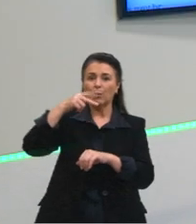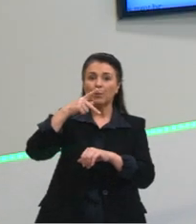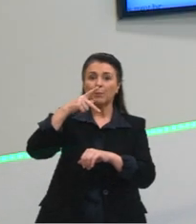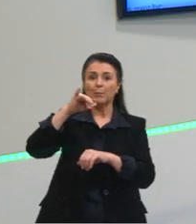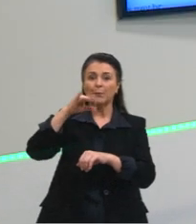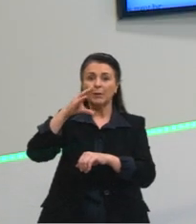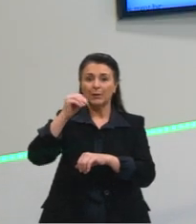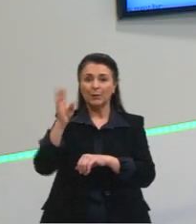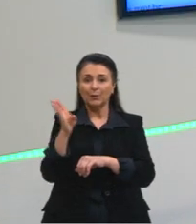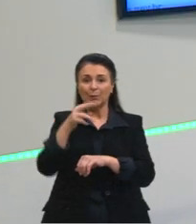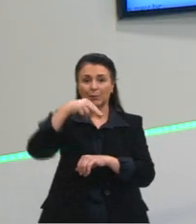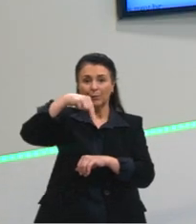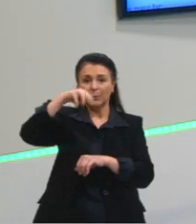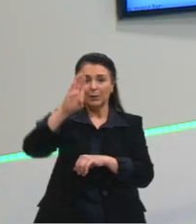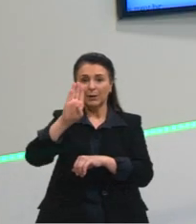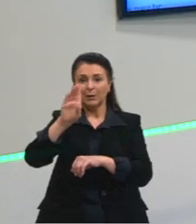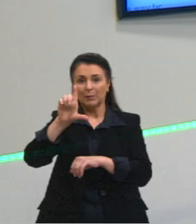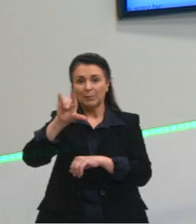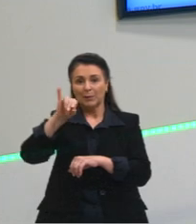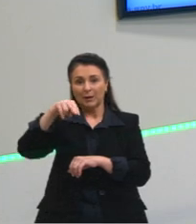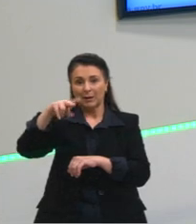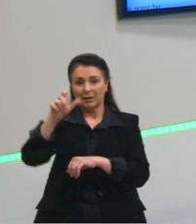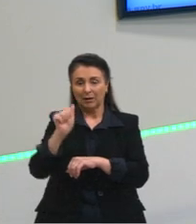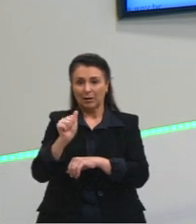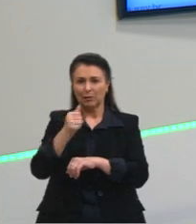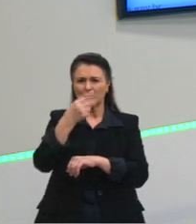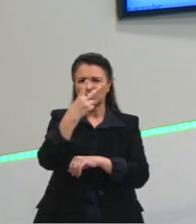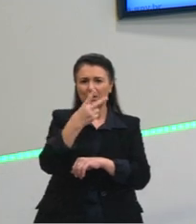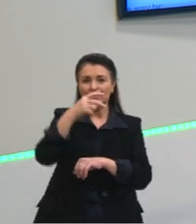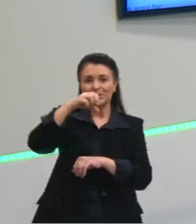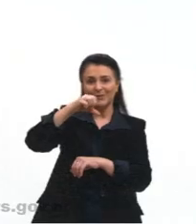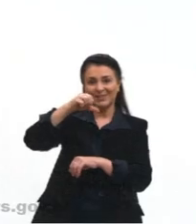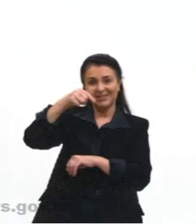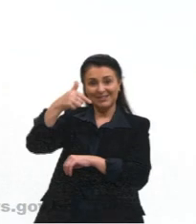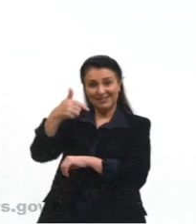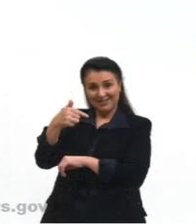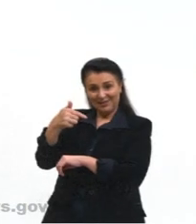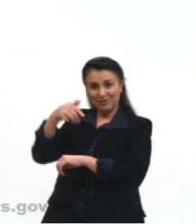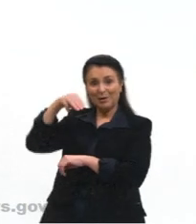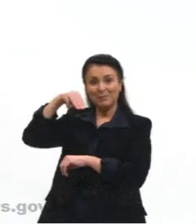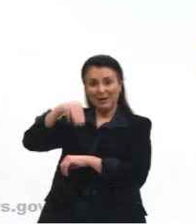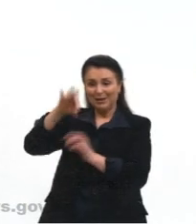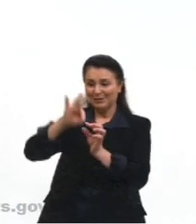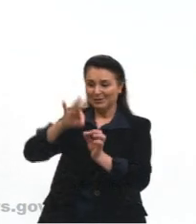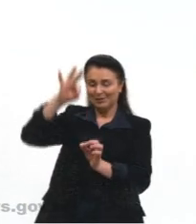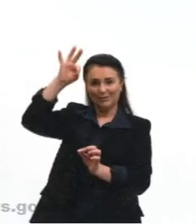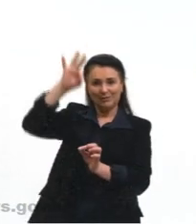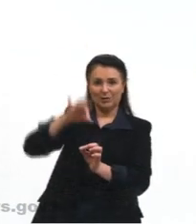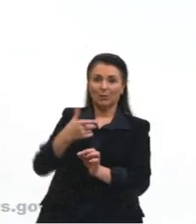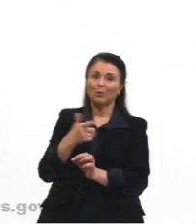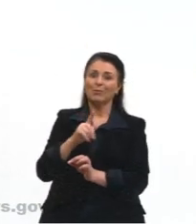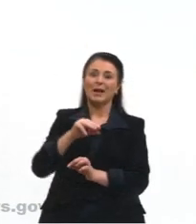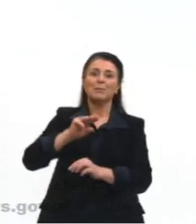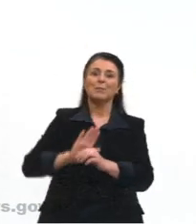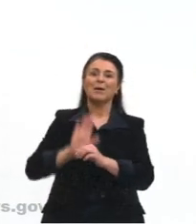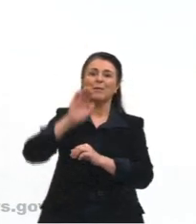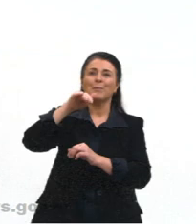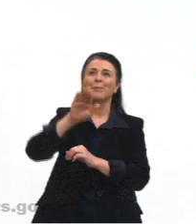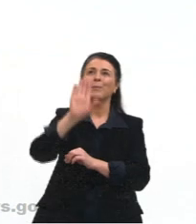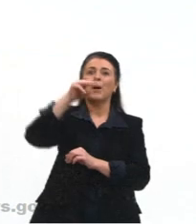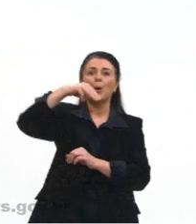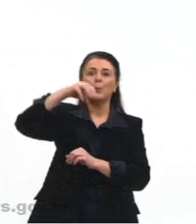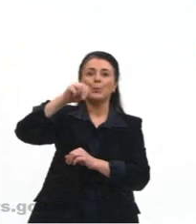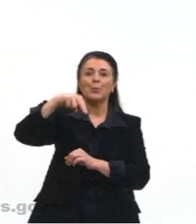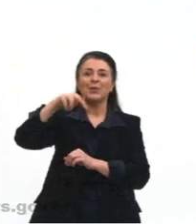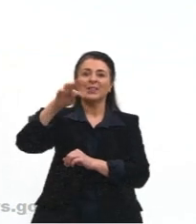297m de altura. Então, por alguns poucos metros, gente não tem uma montanha propriamente dita, tá, gurizada? Nós temos